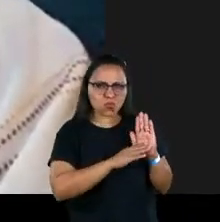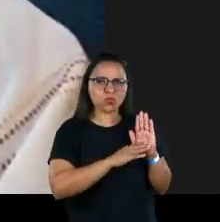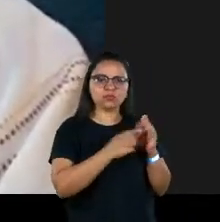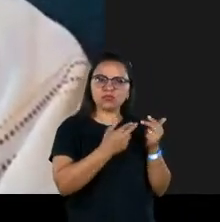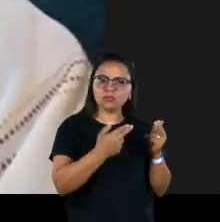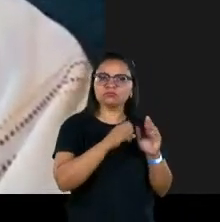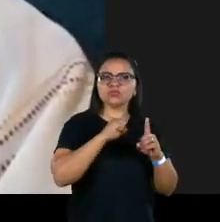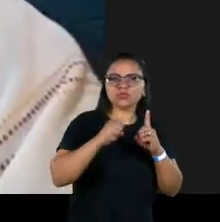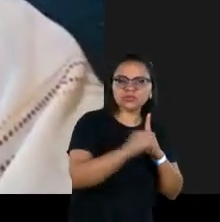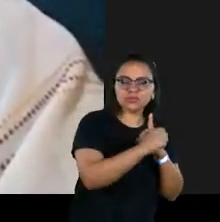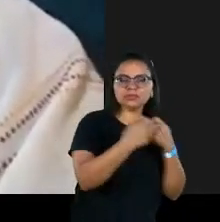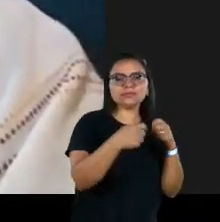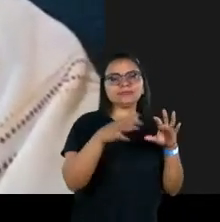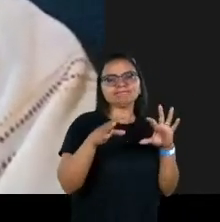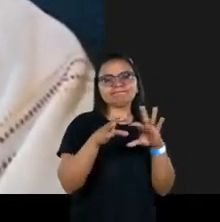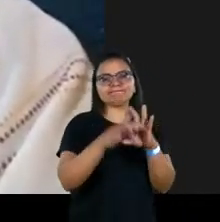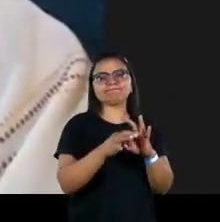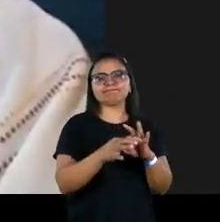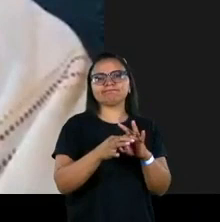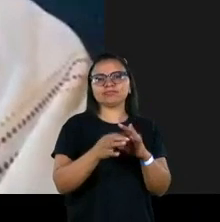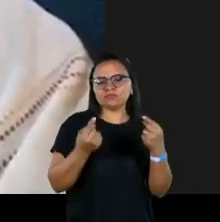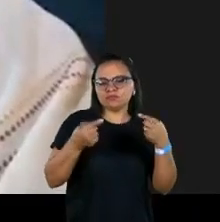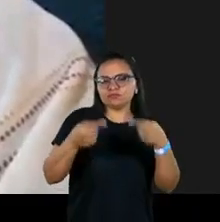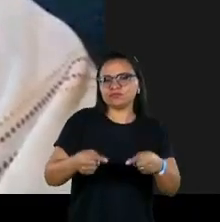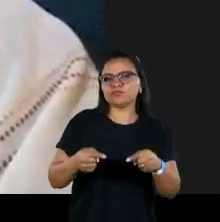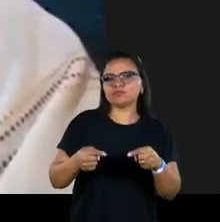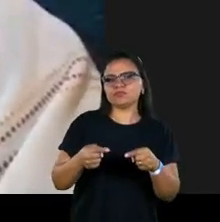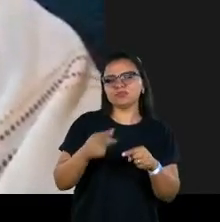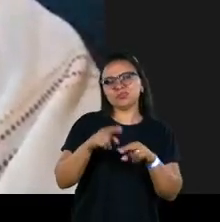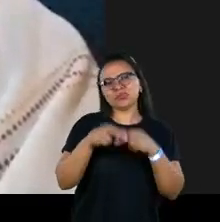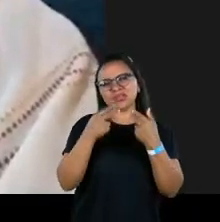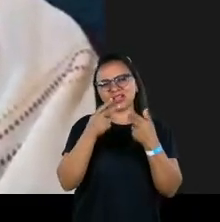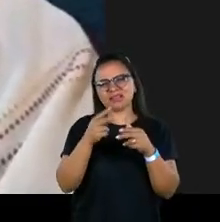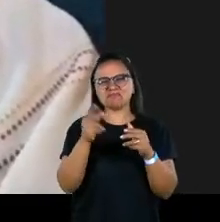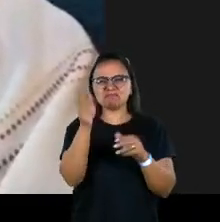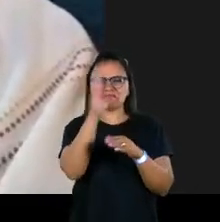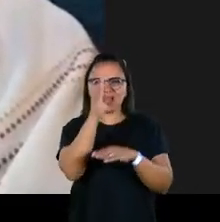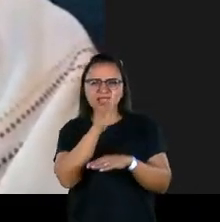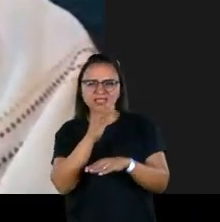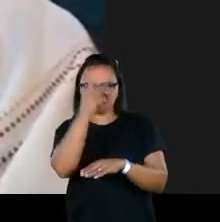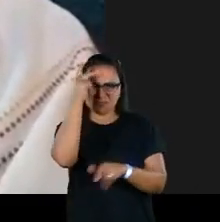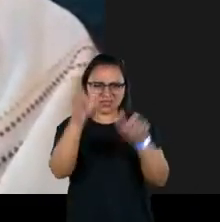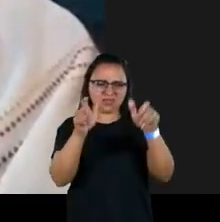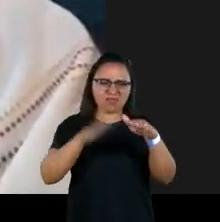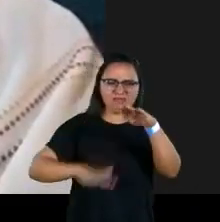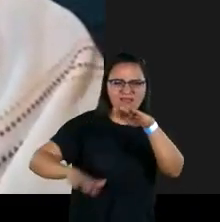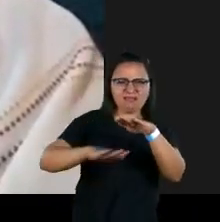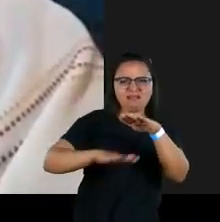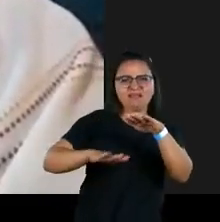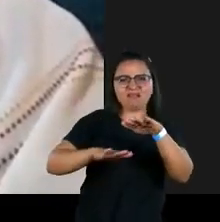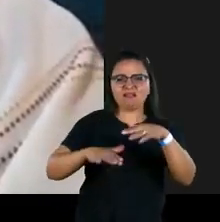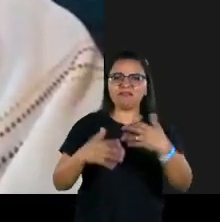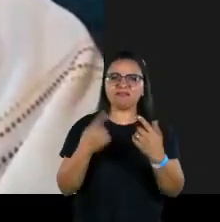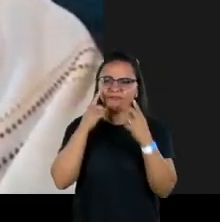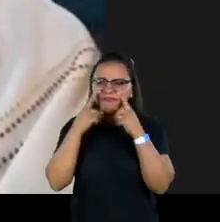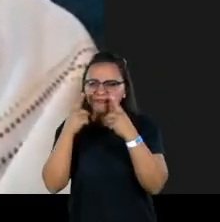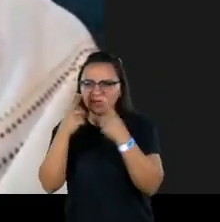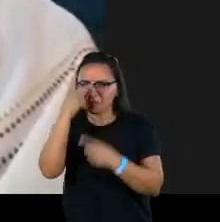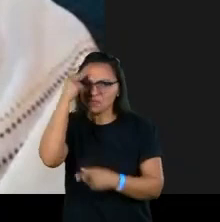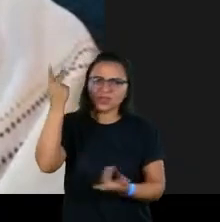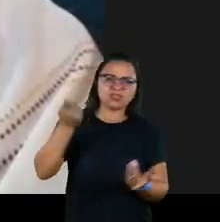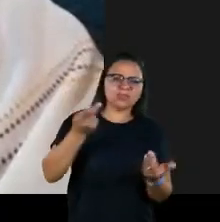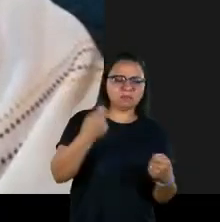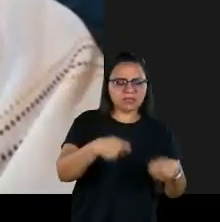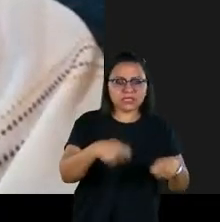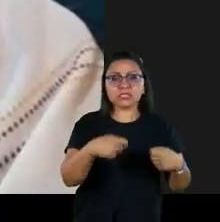social, ela seja resultado para ser enfrentada, principalmente a desigualdade brasileira, essa tem que ser enfrentada para o Estado, vendo as pessoas mais vulneráveis